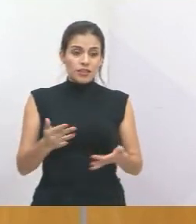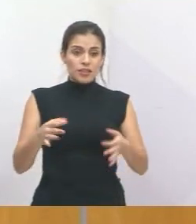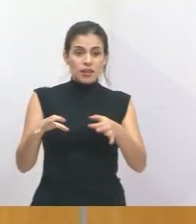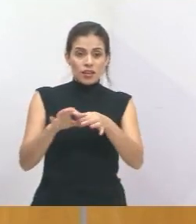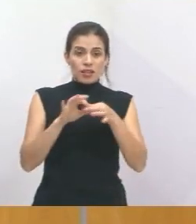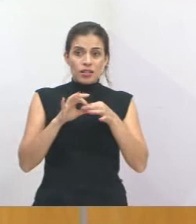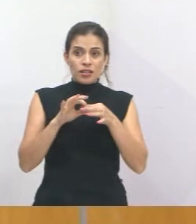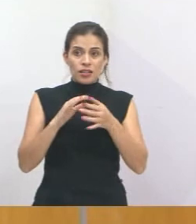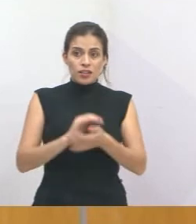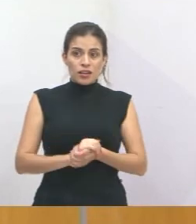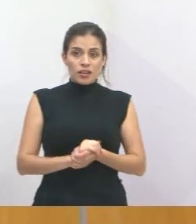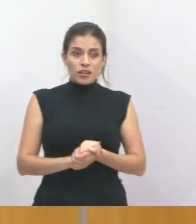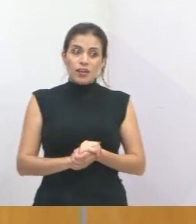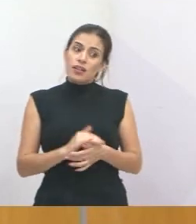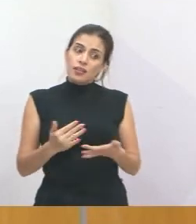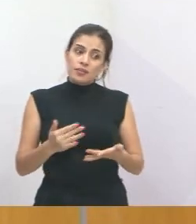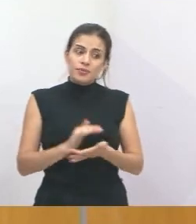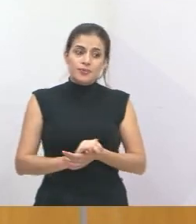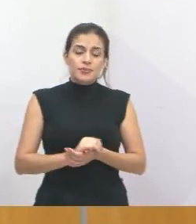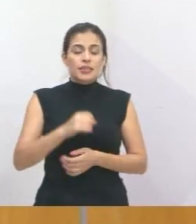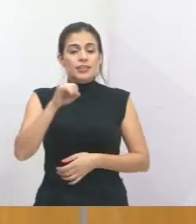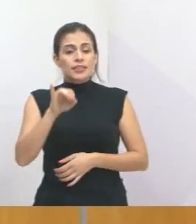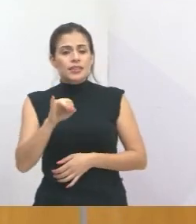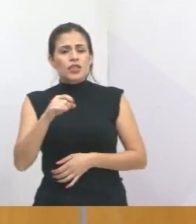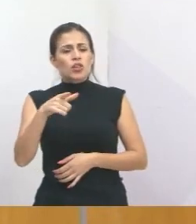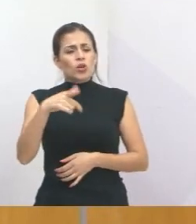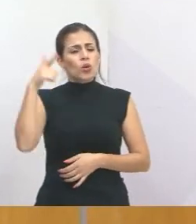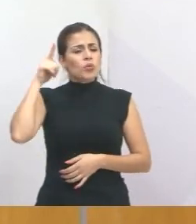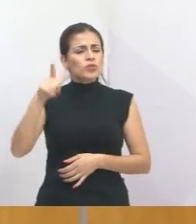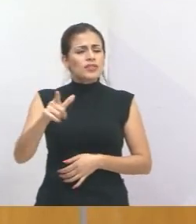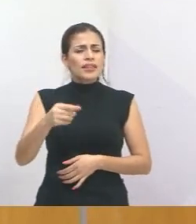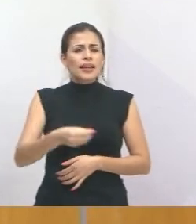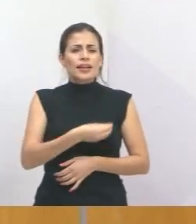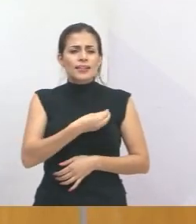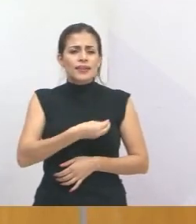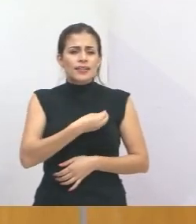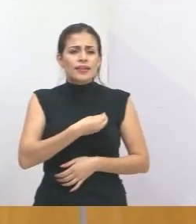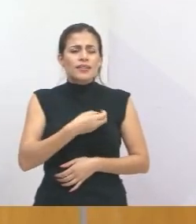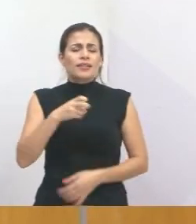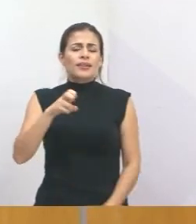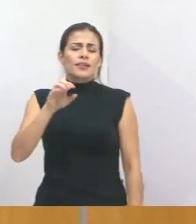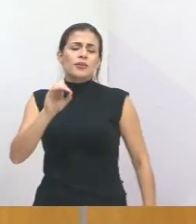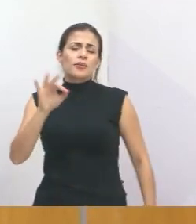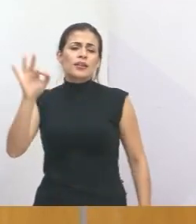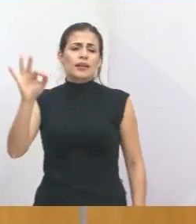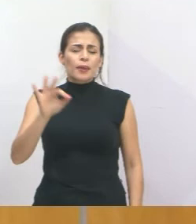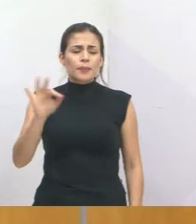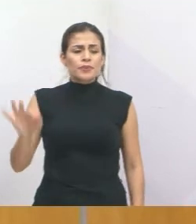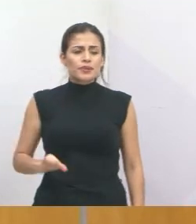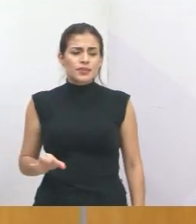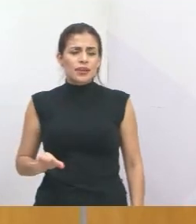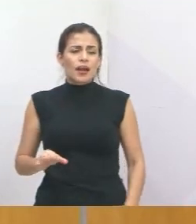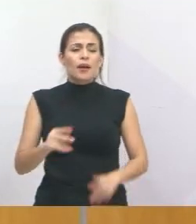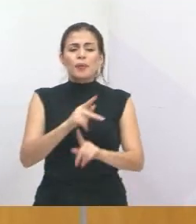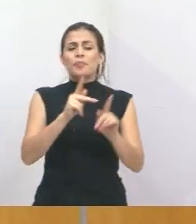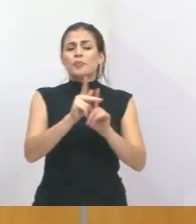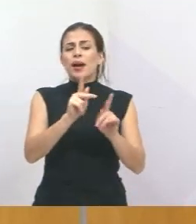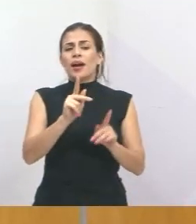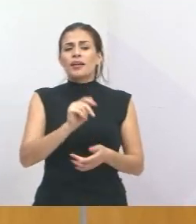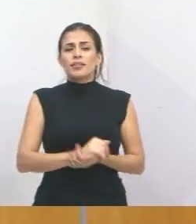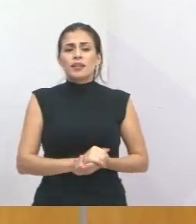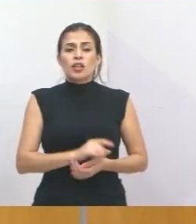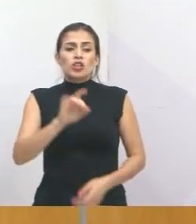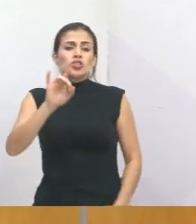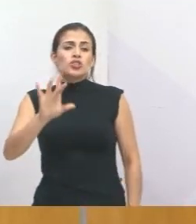perguntar se ele conseguiria viver com benefício de 50% que a pessoa deixa. Só de